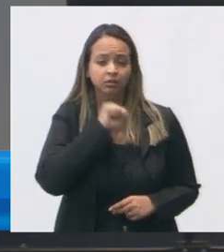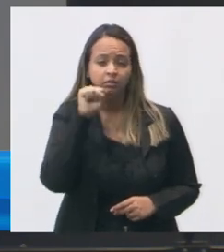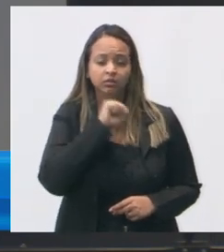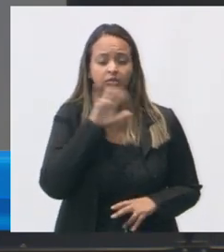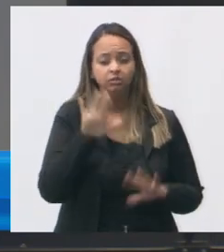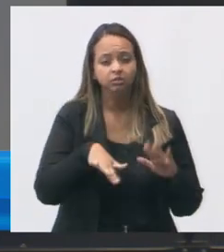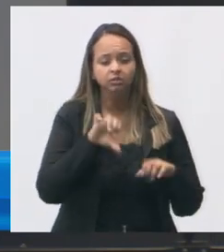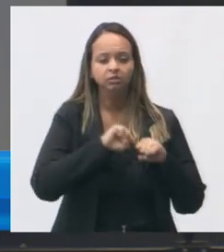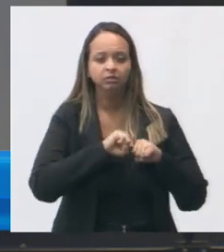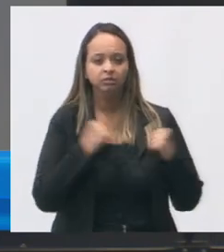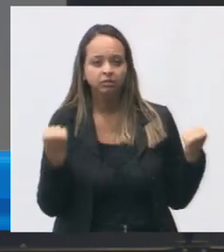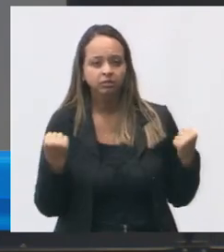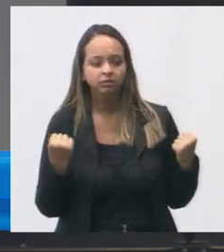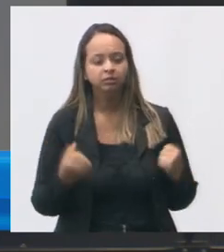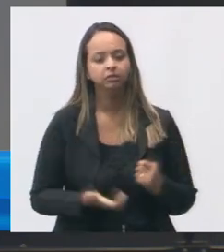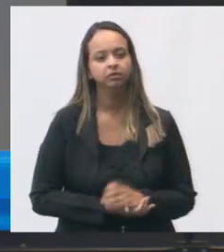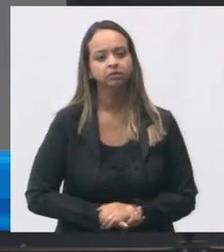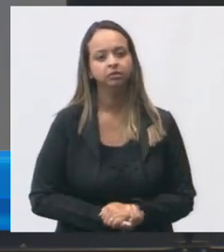quebradas